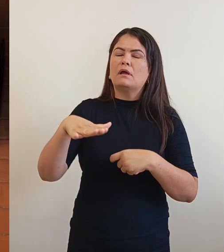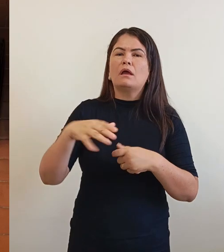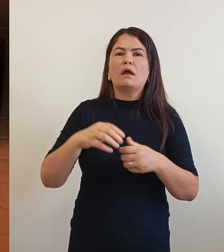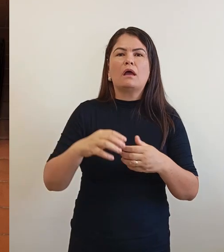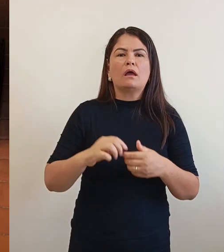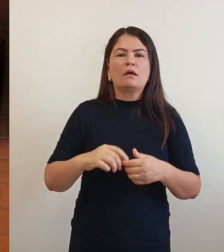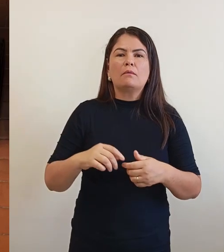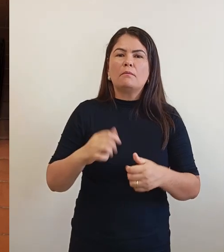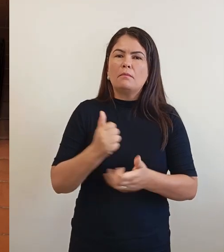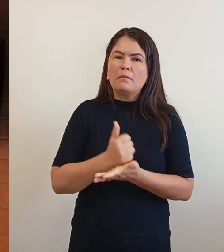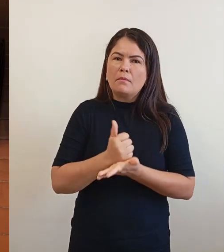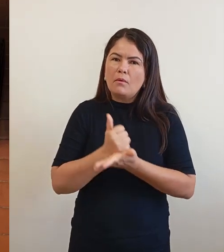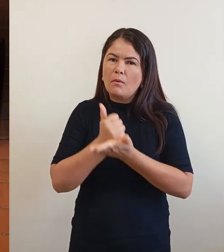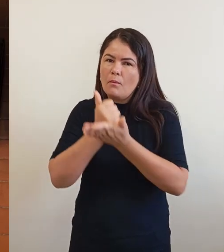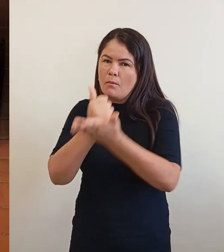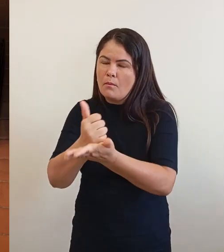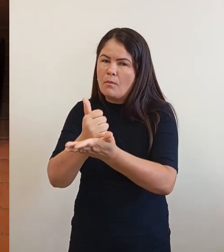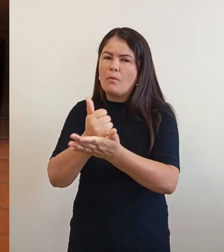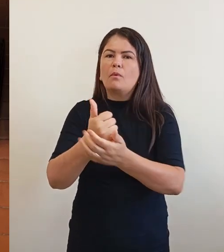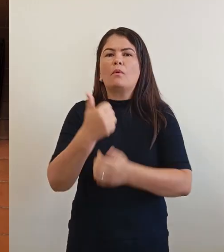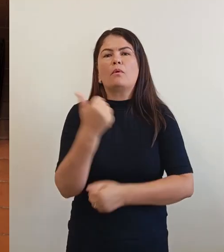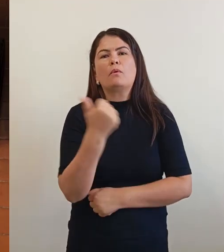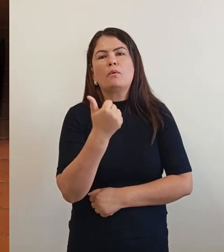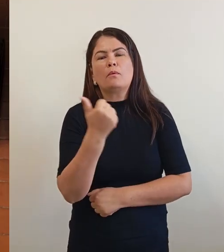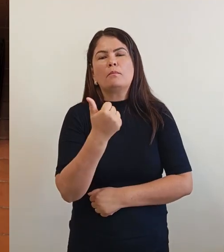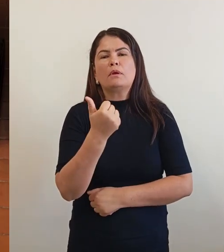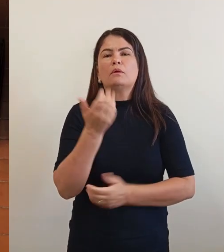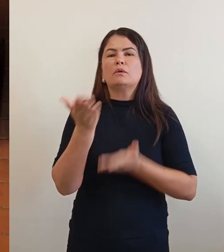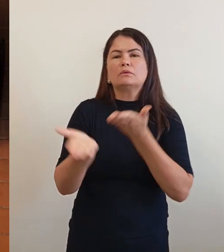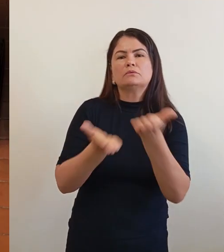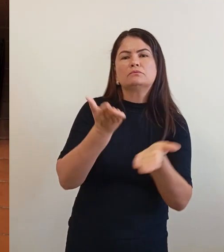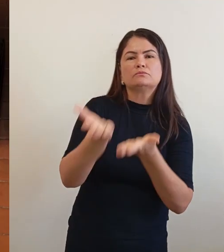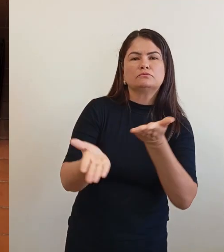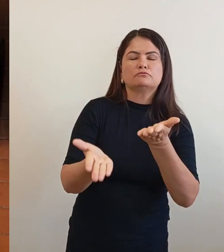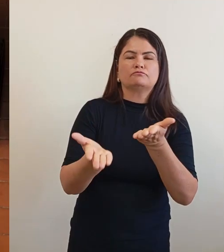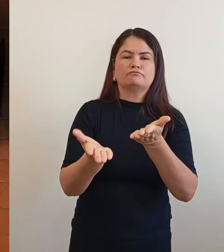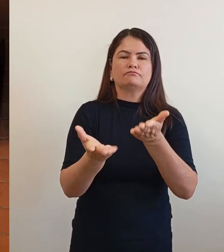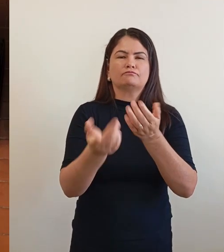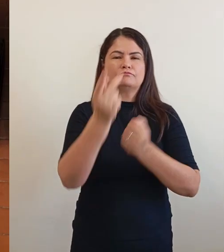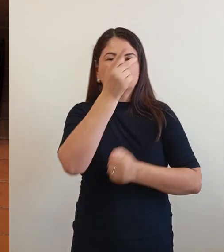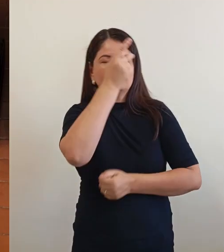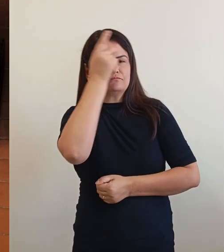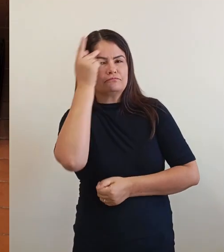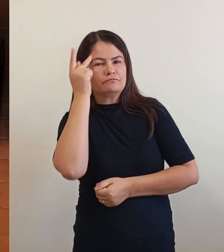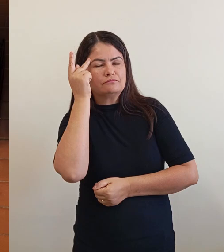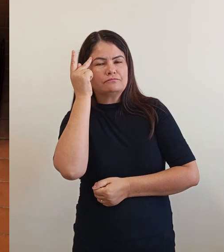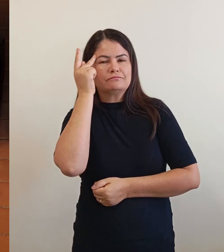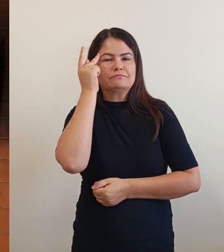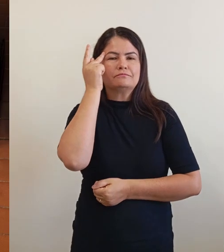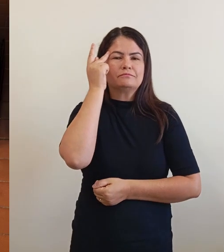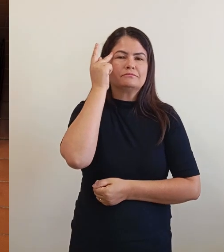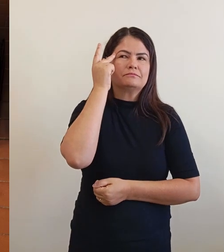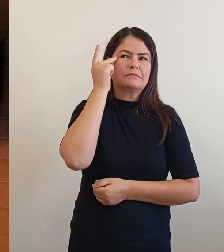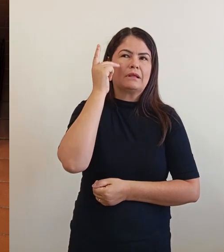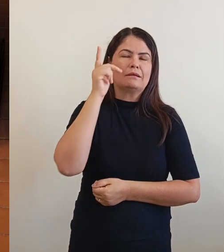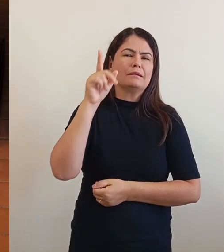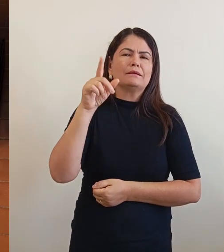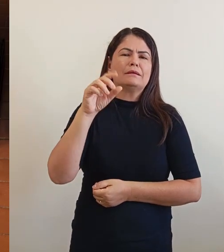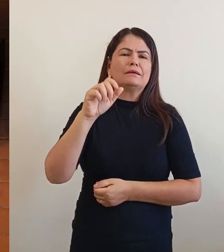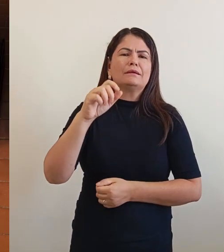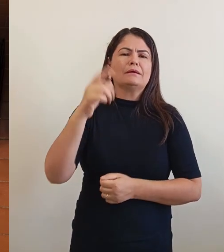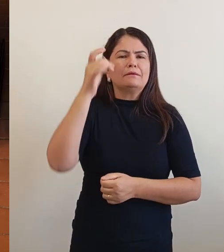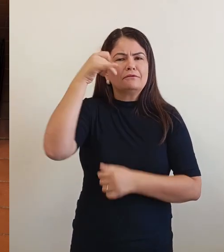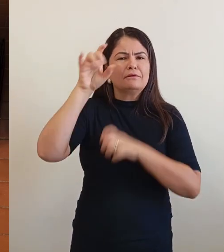para aquelas pessoas, lá vão dar um exemplo, lá na São Carlos, lá na Mata do Baú, vai ter um local que